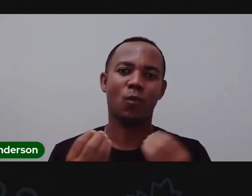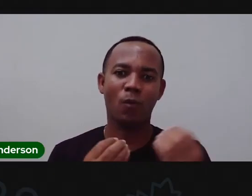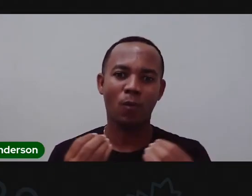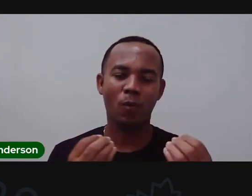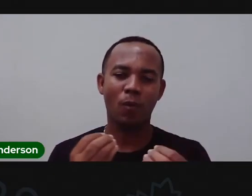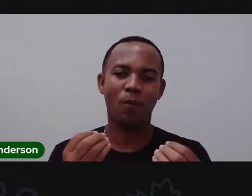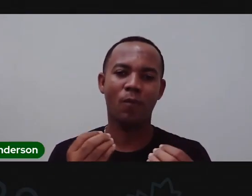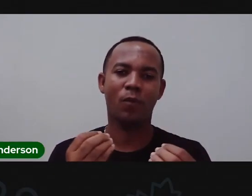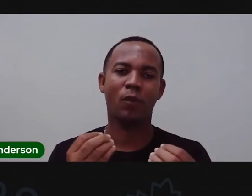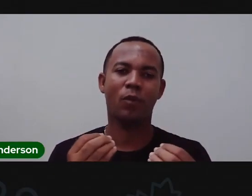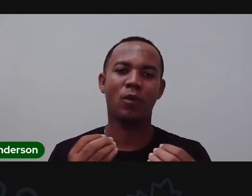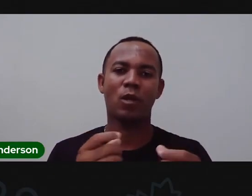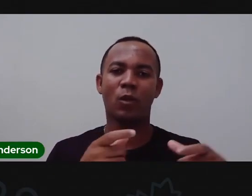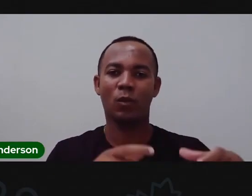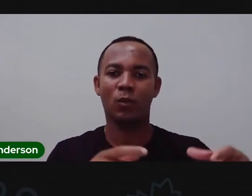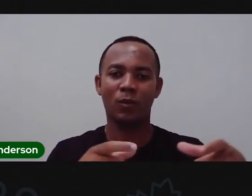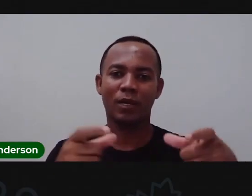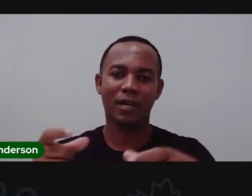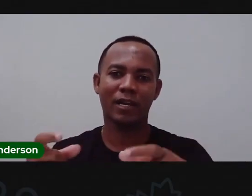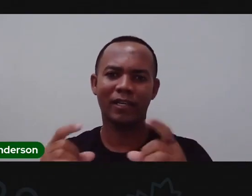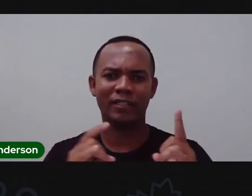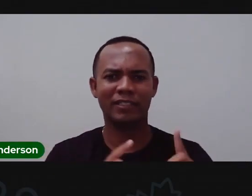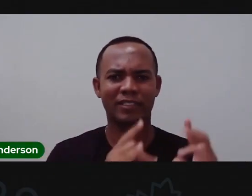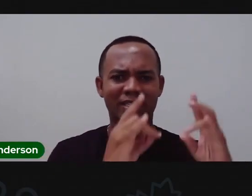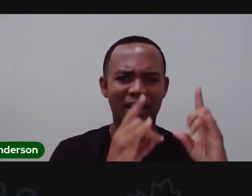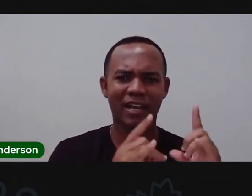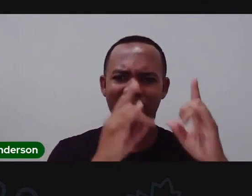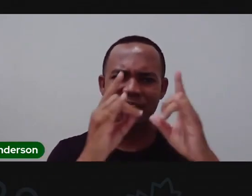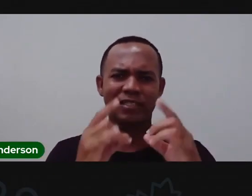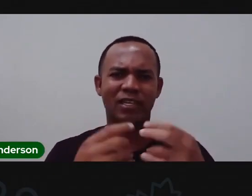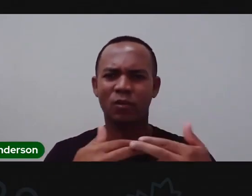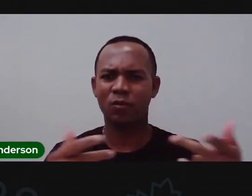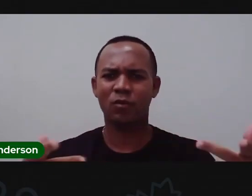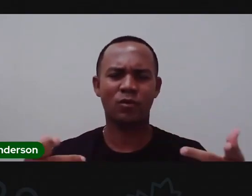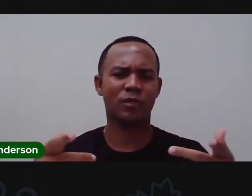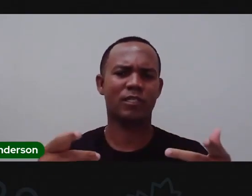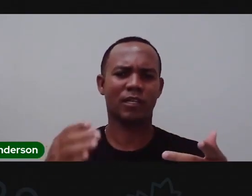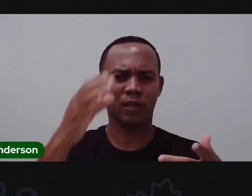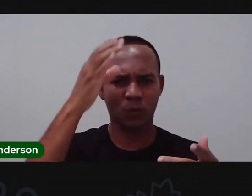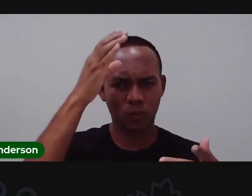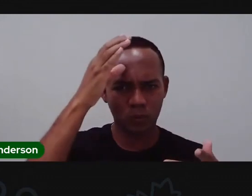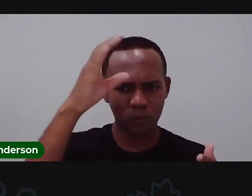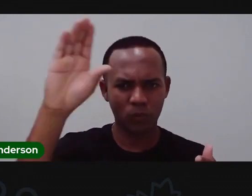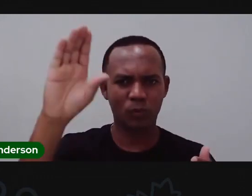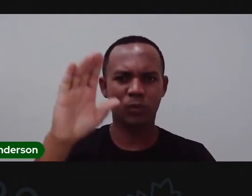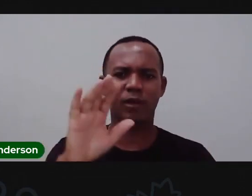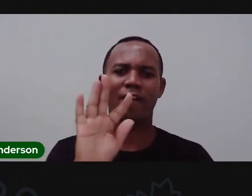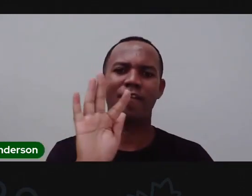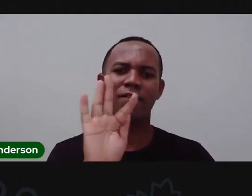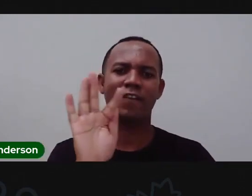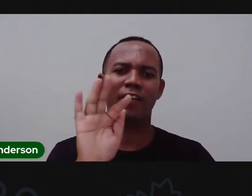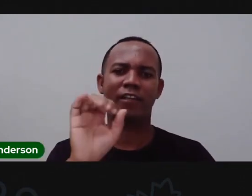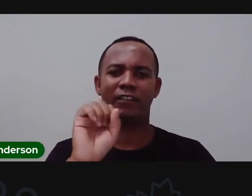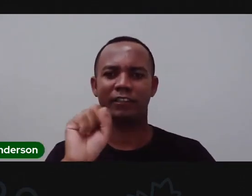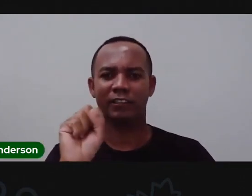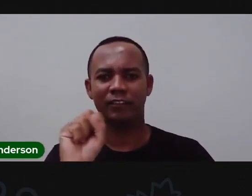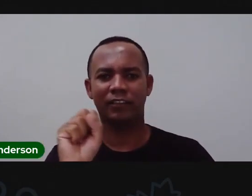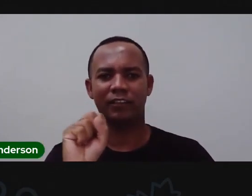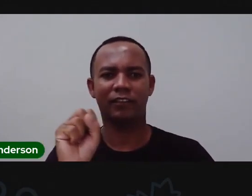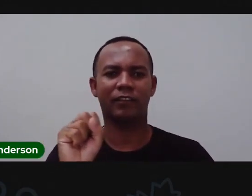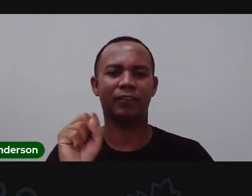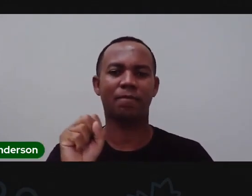material e imaterial. E como vocês já sabem, estamos falando sobre Feira de Santana durante